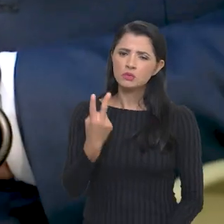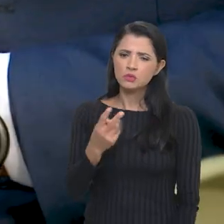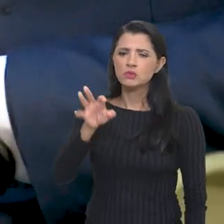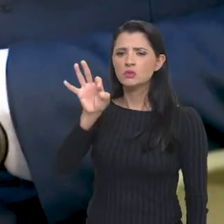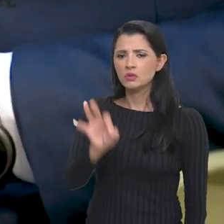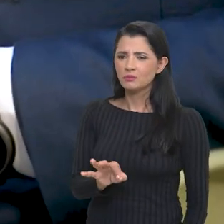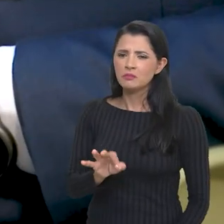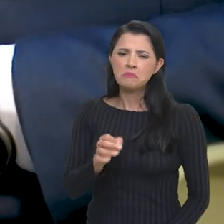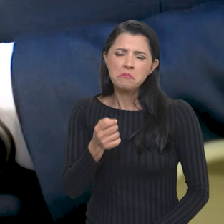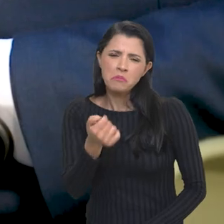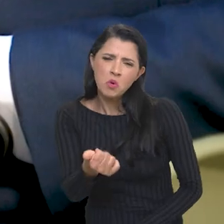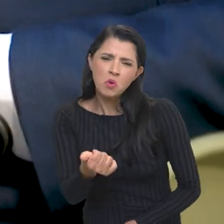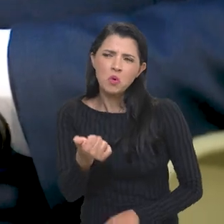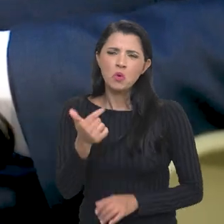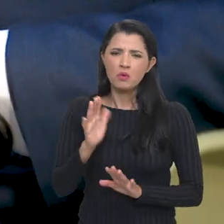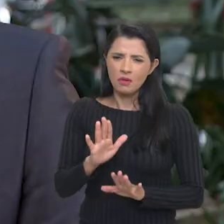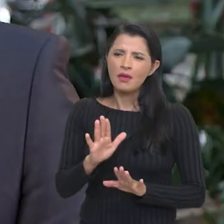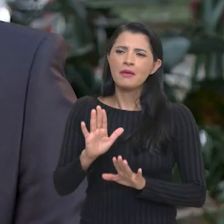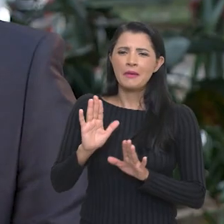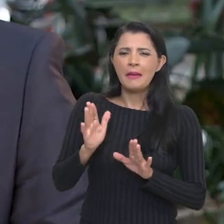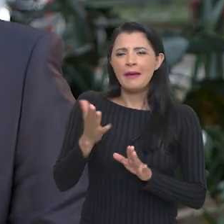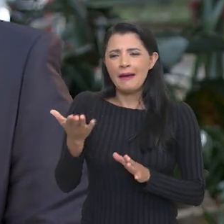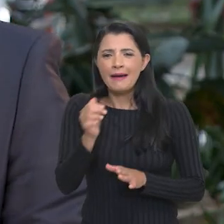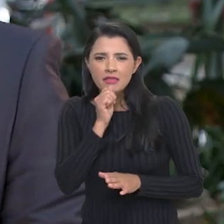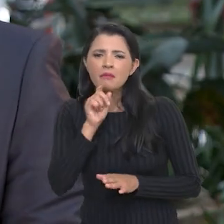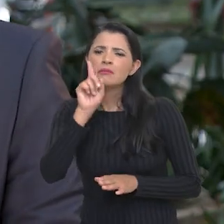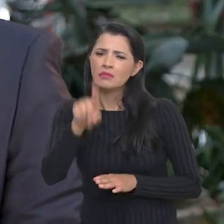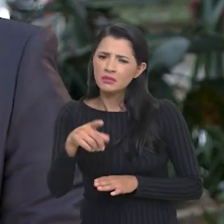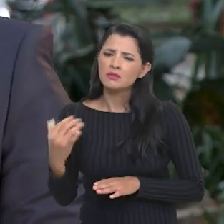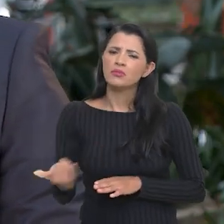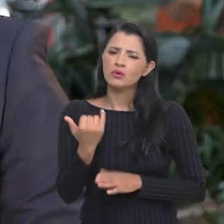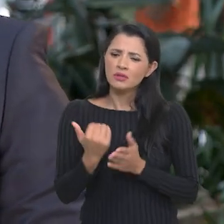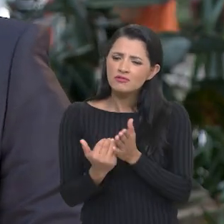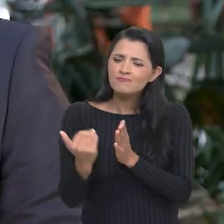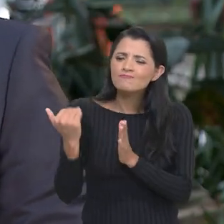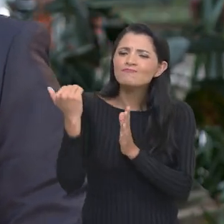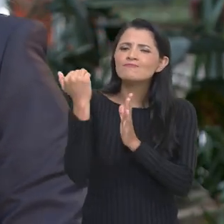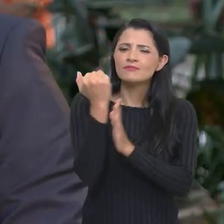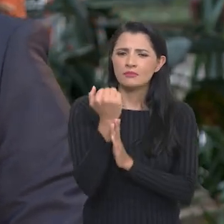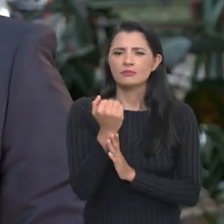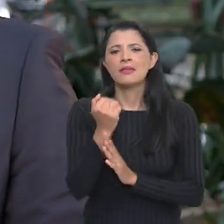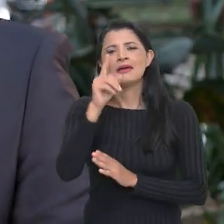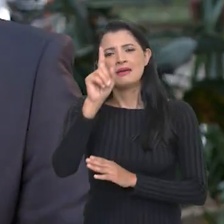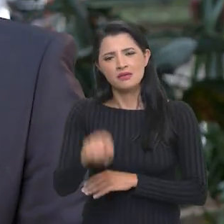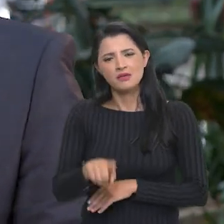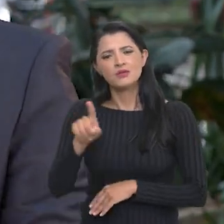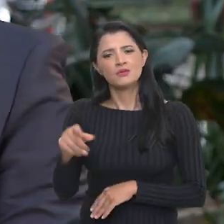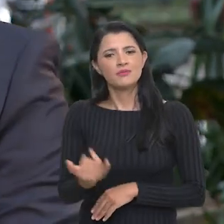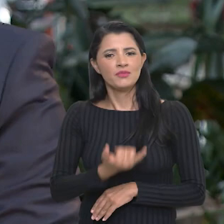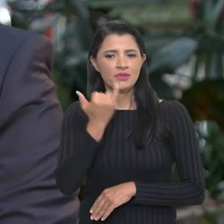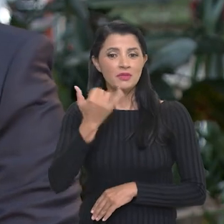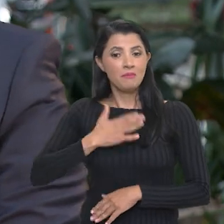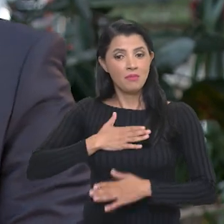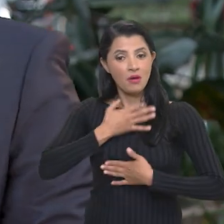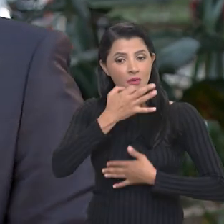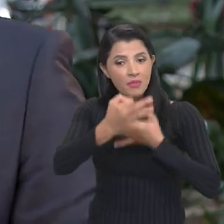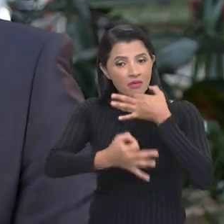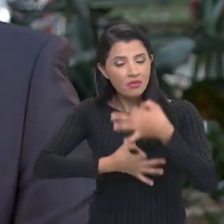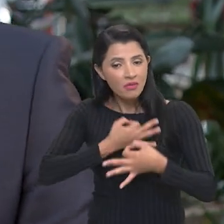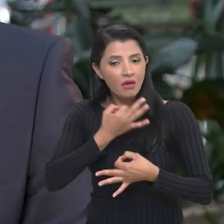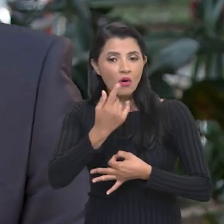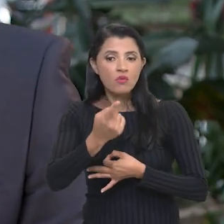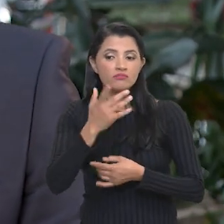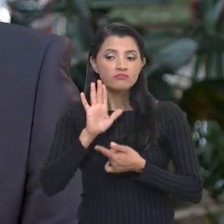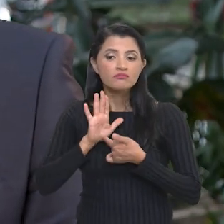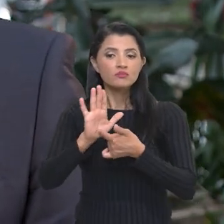quase 2%. Não é muito, mas é muito importante essa mexida no ponteiro positivamente. E isso tem muito a ver, na